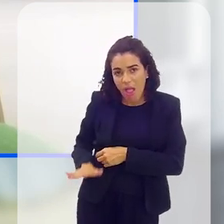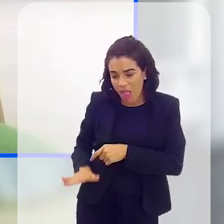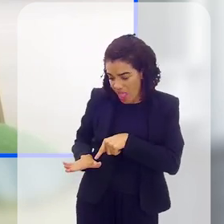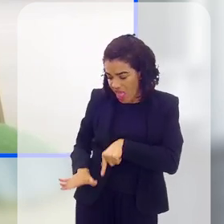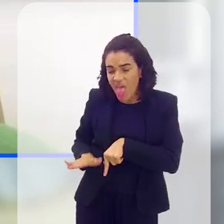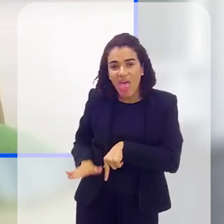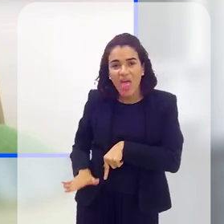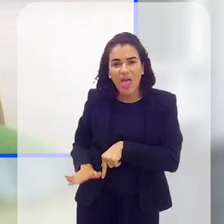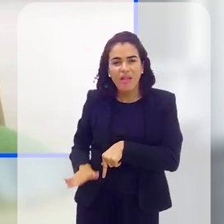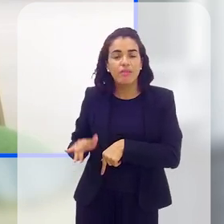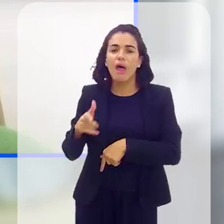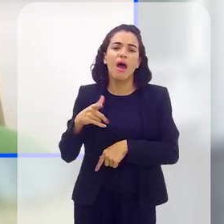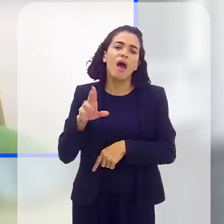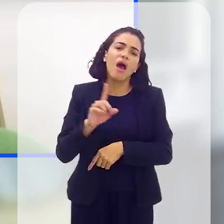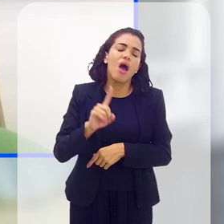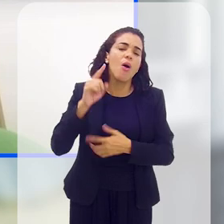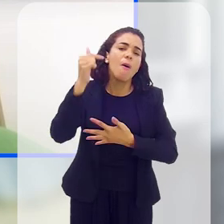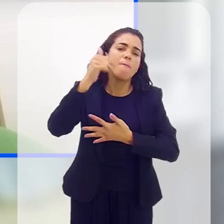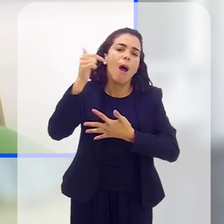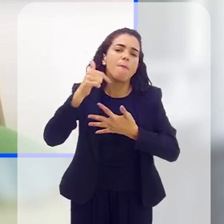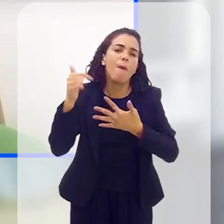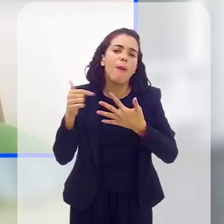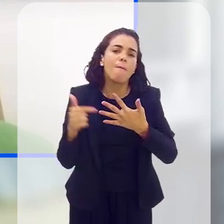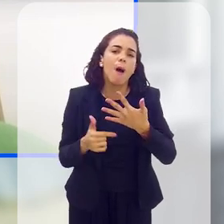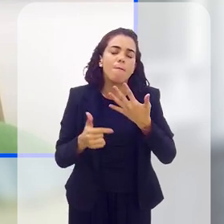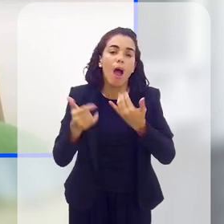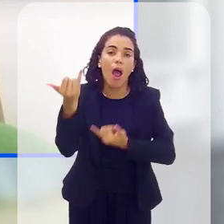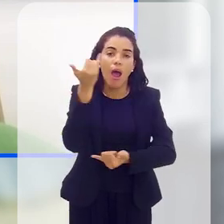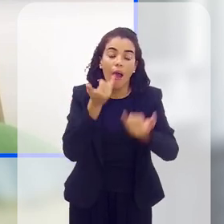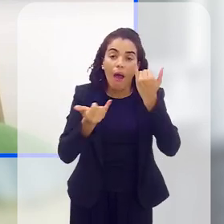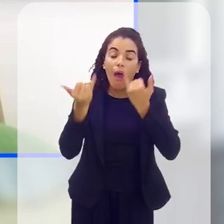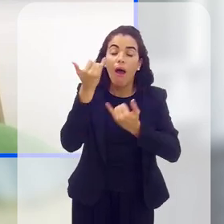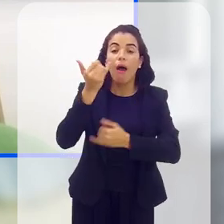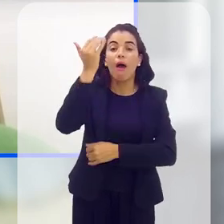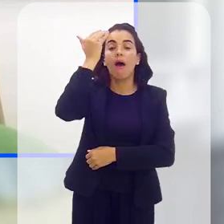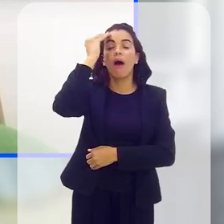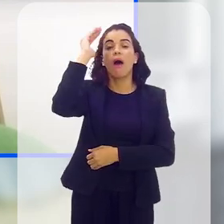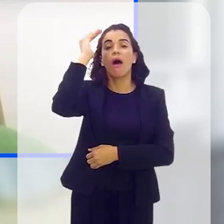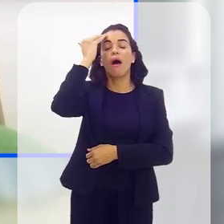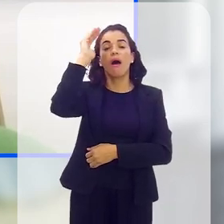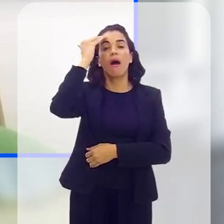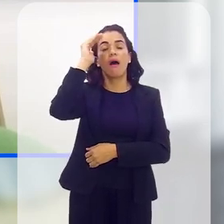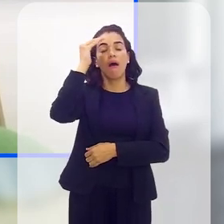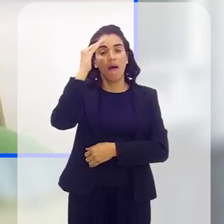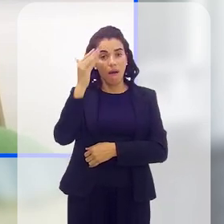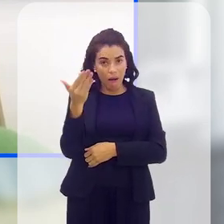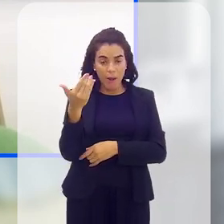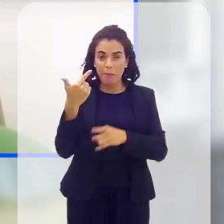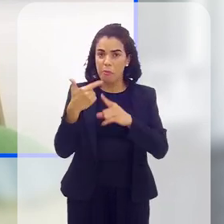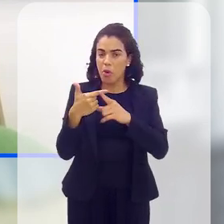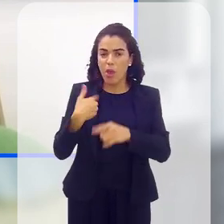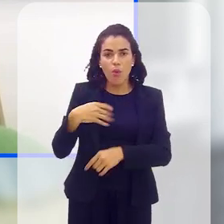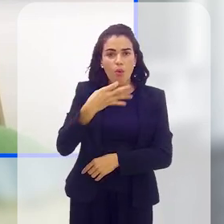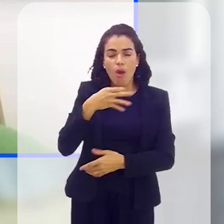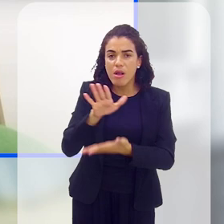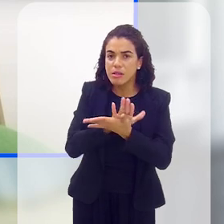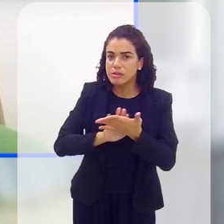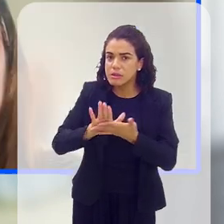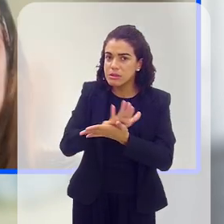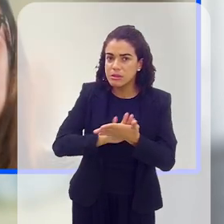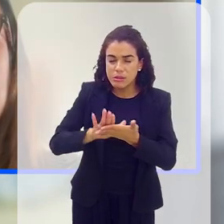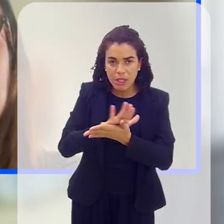nanismo, é uma condição. E foi me explicar o que era. Então, assim, eu caí no mundo, assim, totalmente para mim desconhecido.